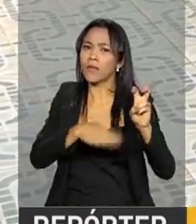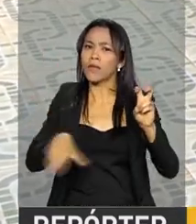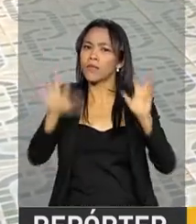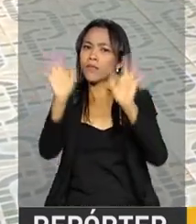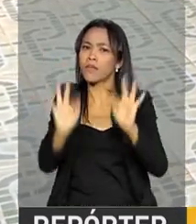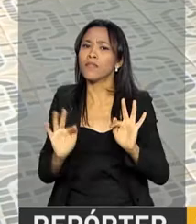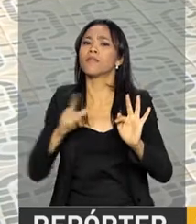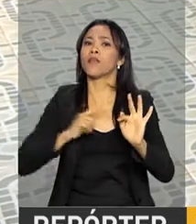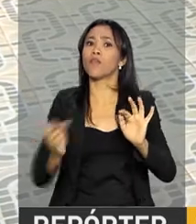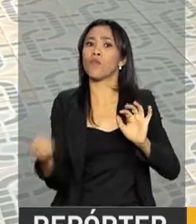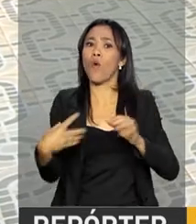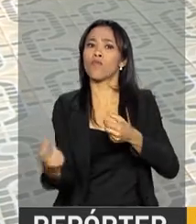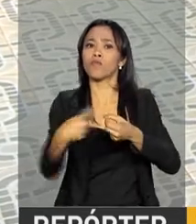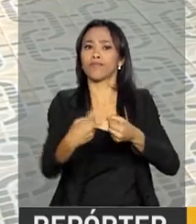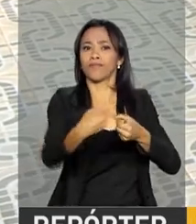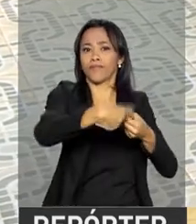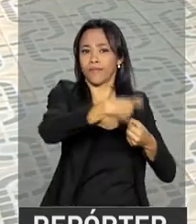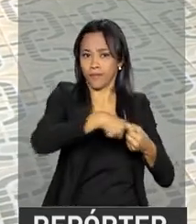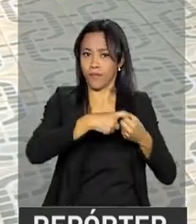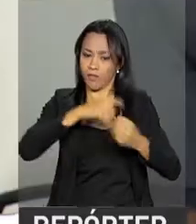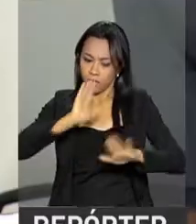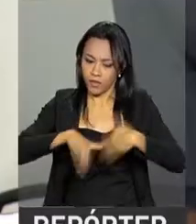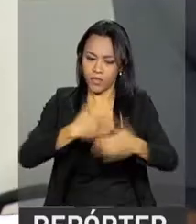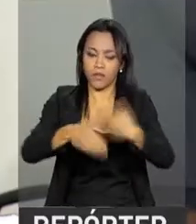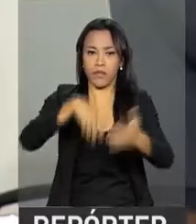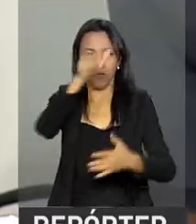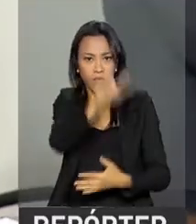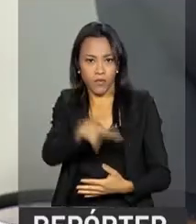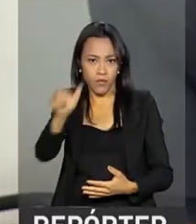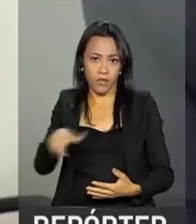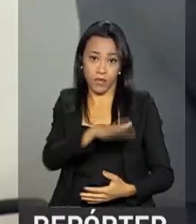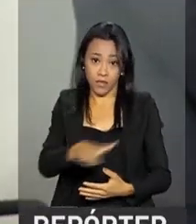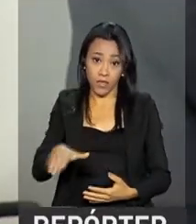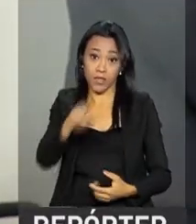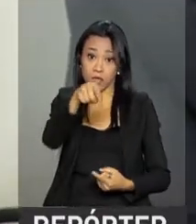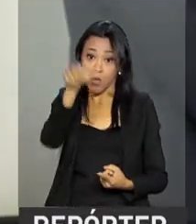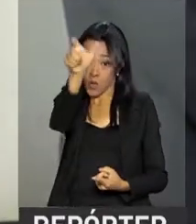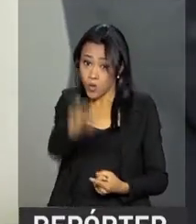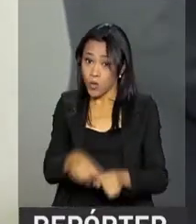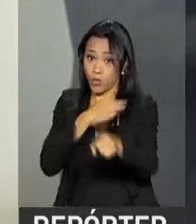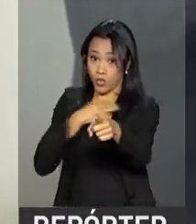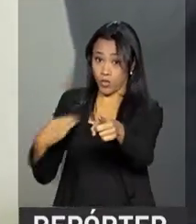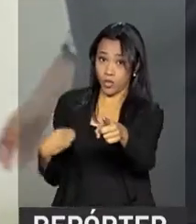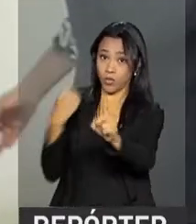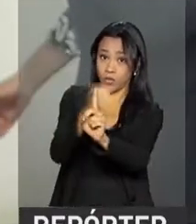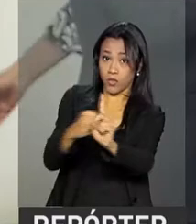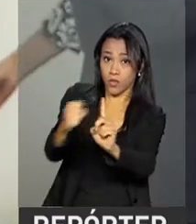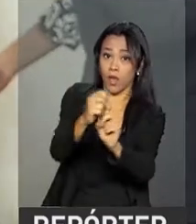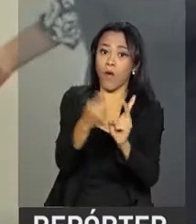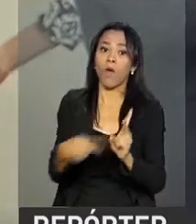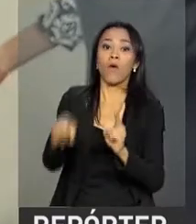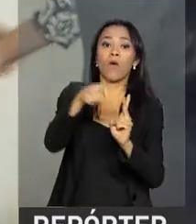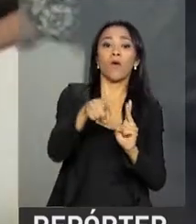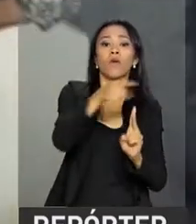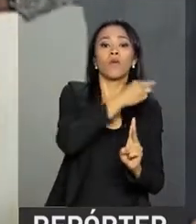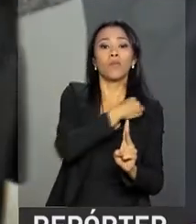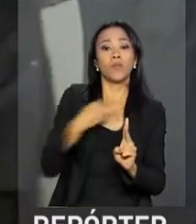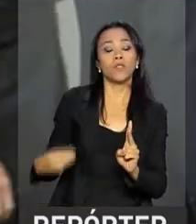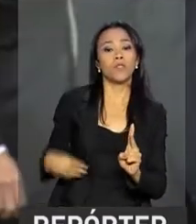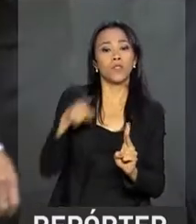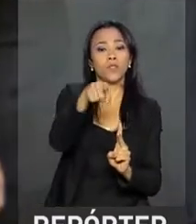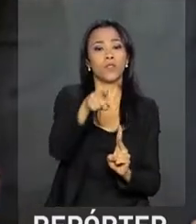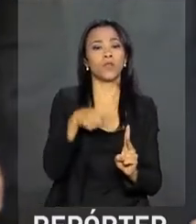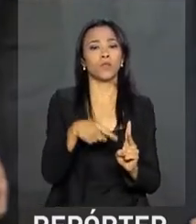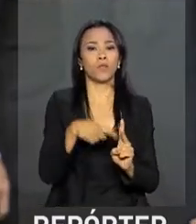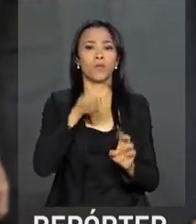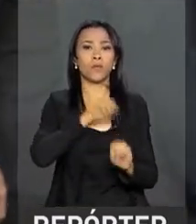parceiros na promoção do desenvolvimento integral infantil. Os ministros do desenvolvimento social, Osmar Terra, e da educação, Mendonça Filho,